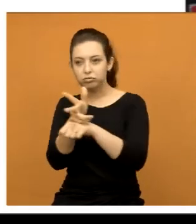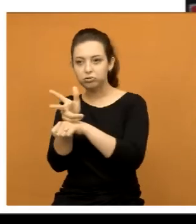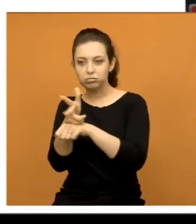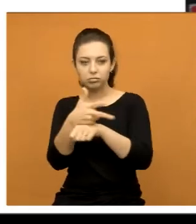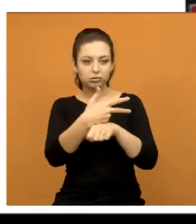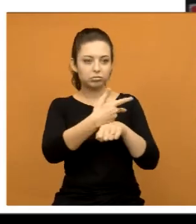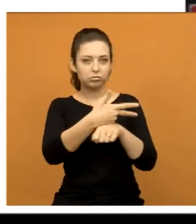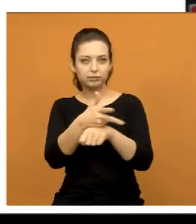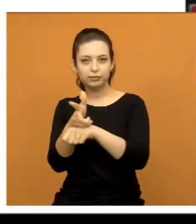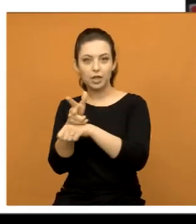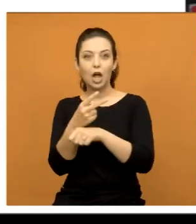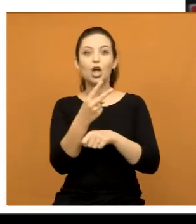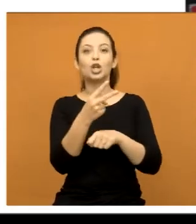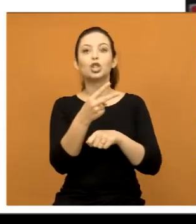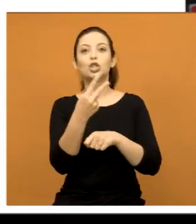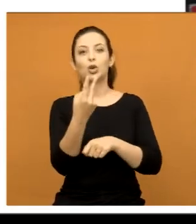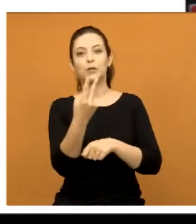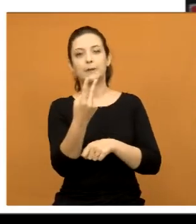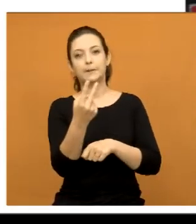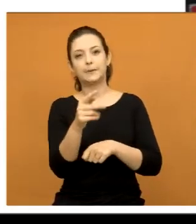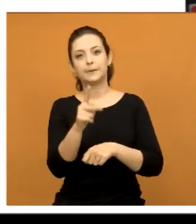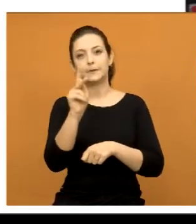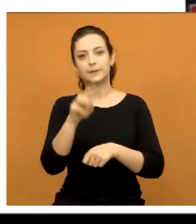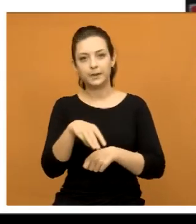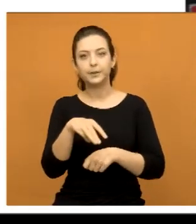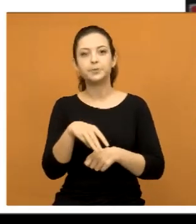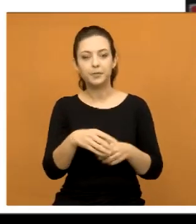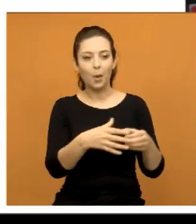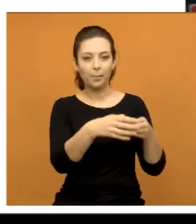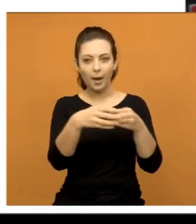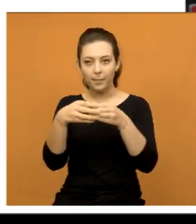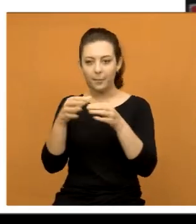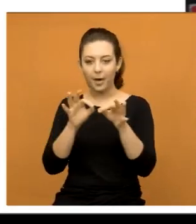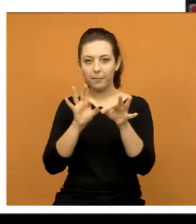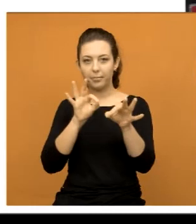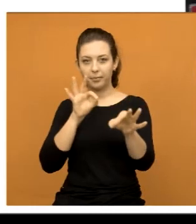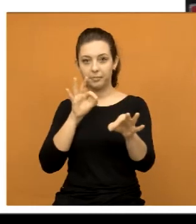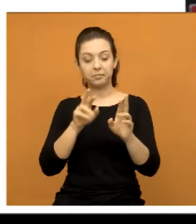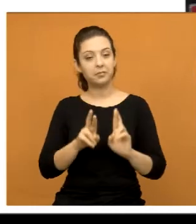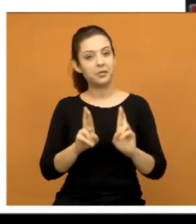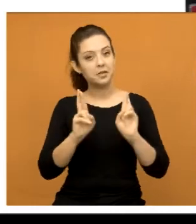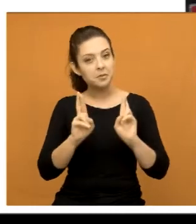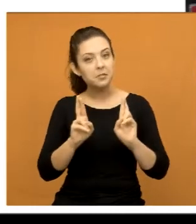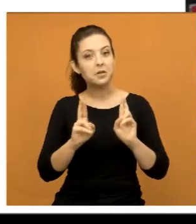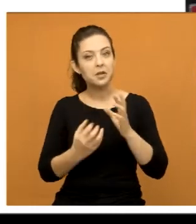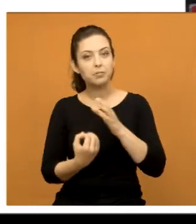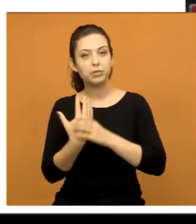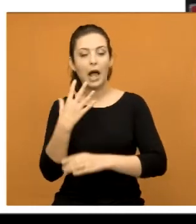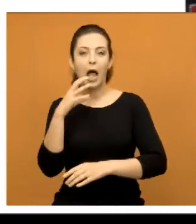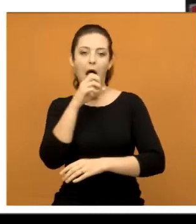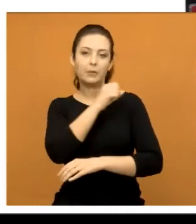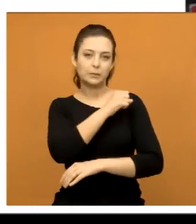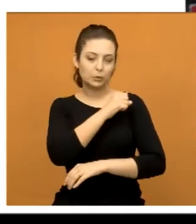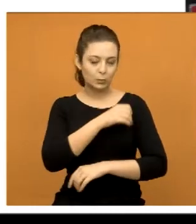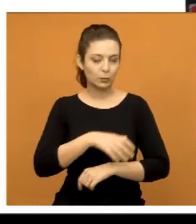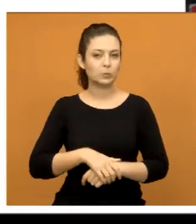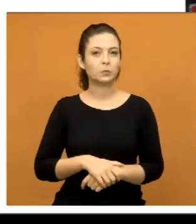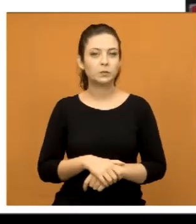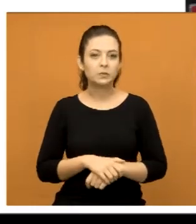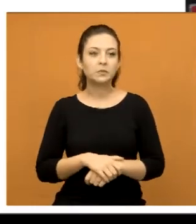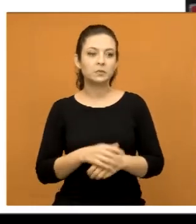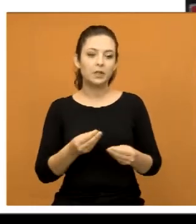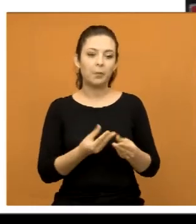cama é dois quilômetros de raio que pega nos bairros. Espero que seja implantado quanto mais rápido para